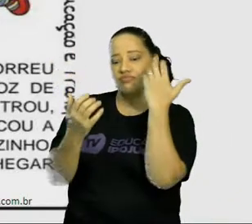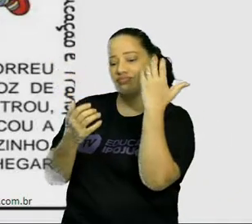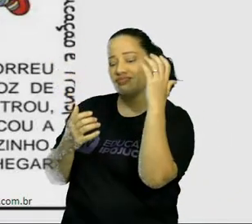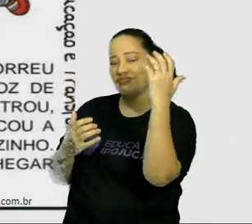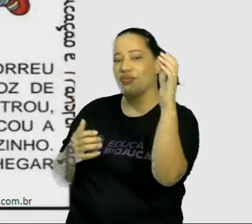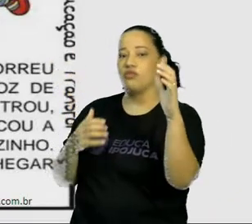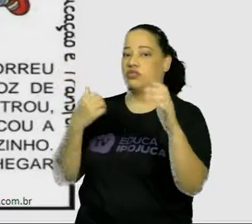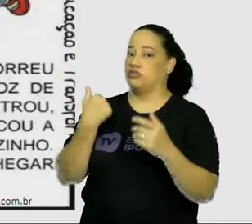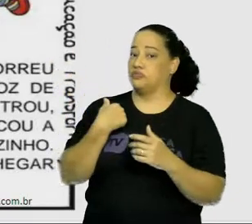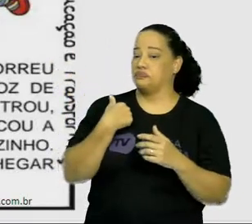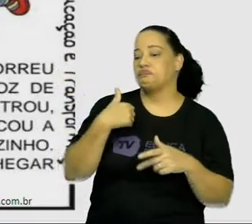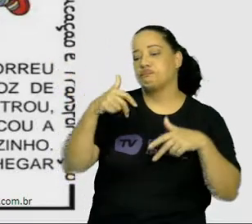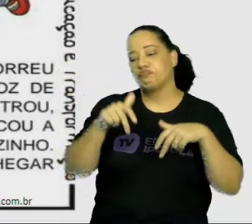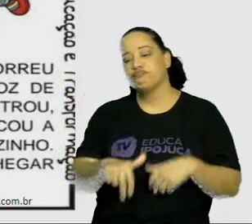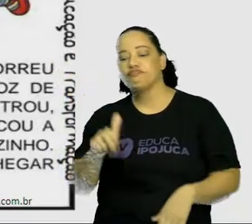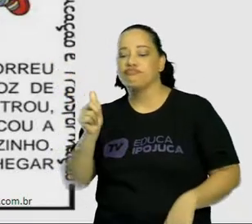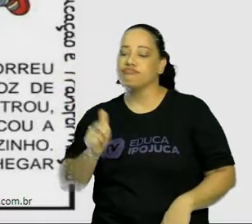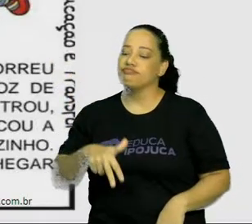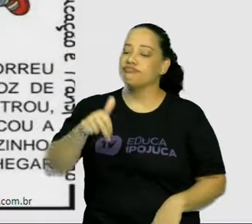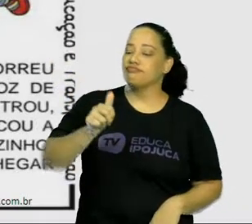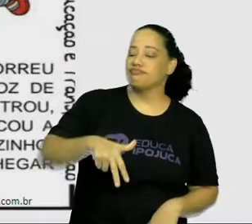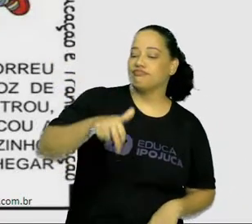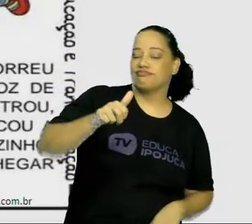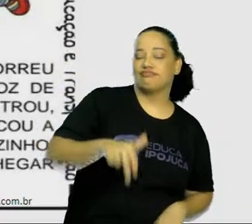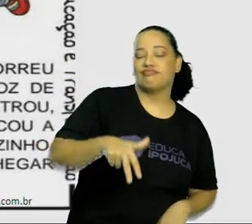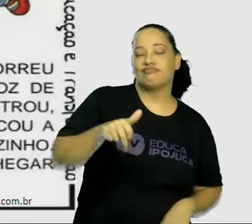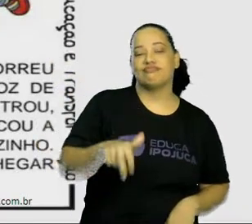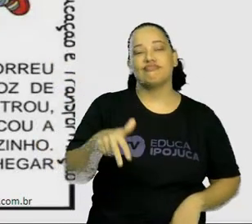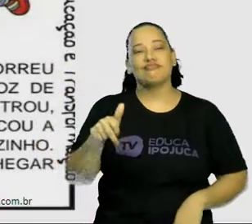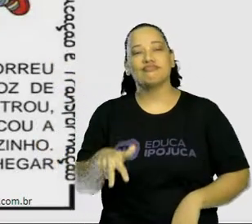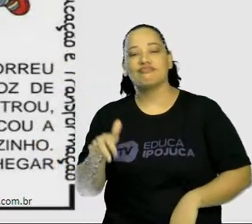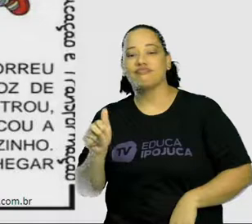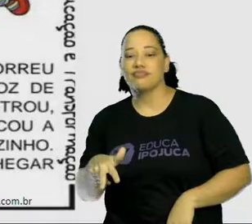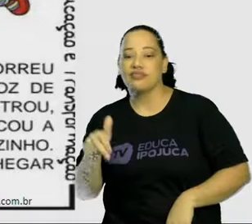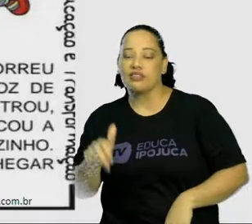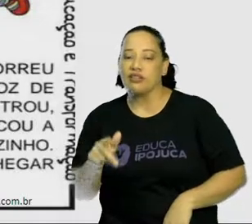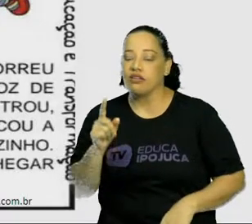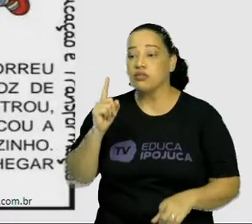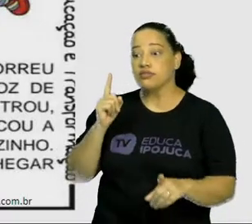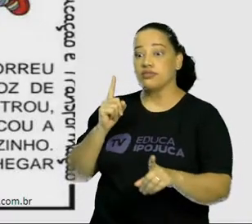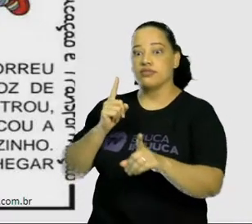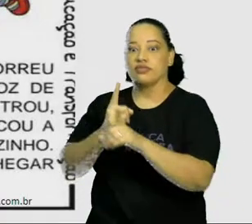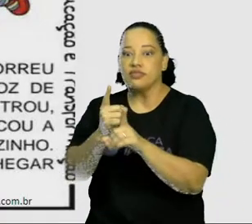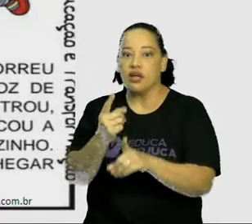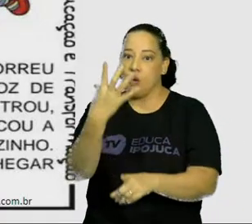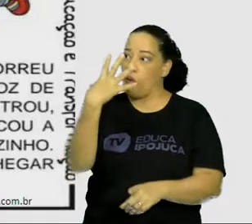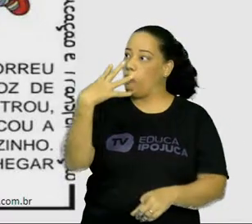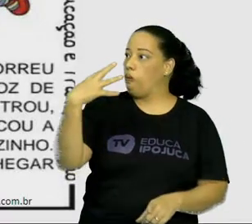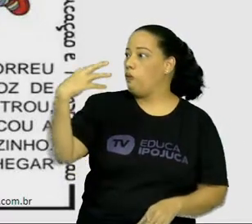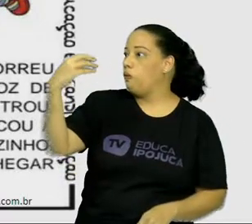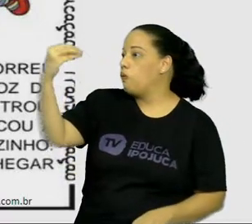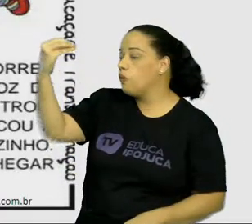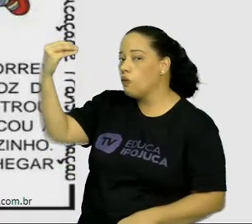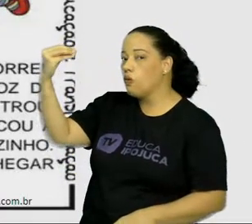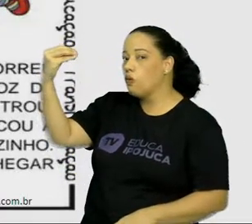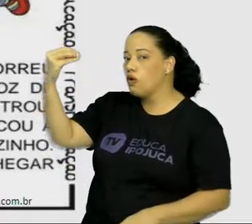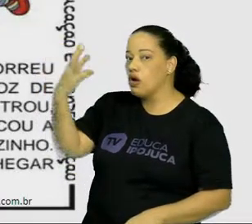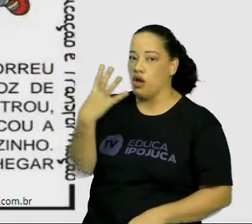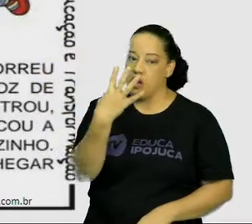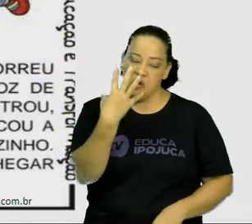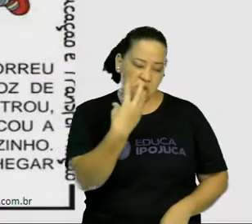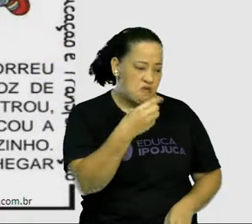caminhando pelo bosque quando encontrou o lobo. E o lobo falou,